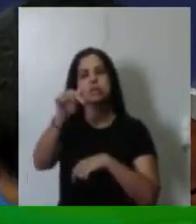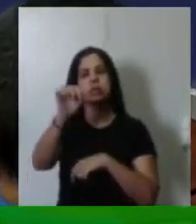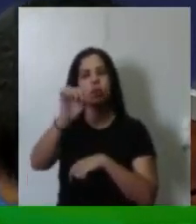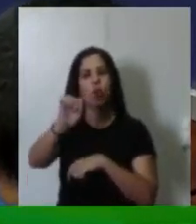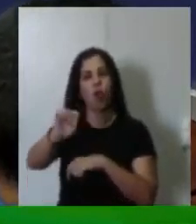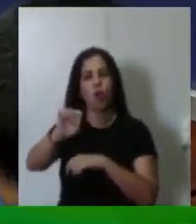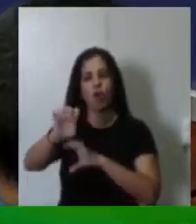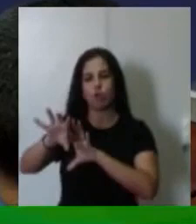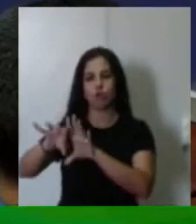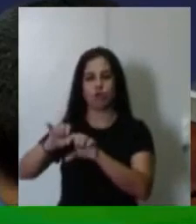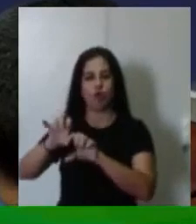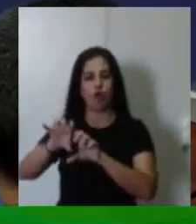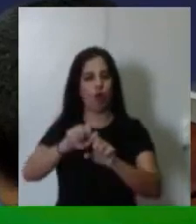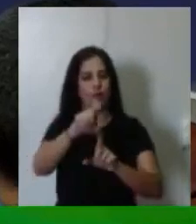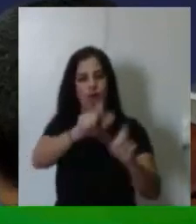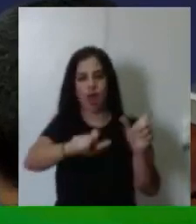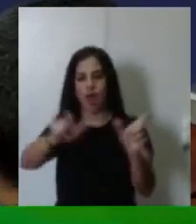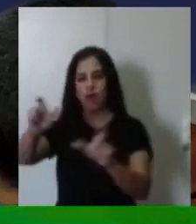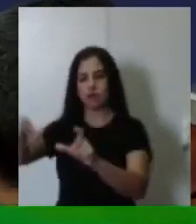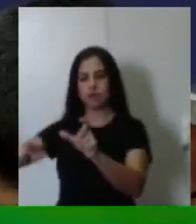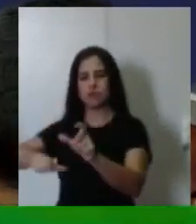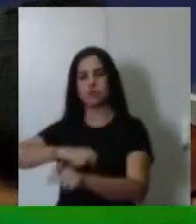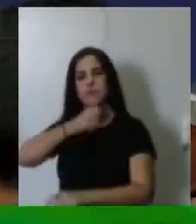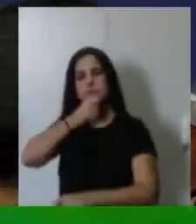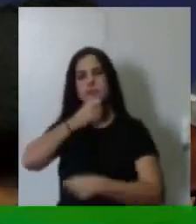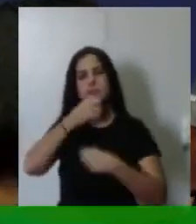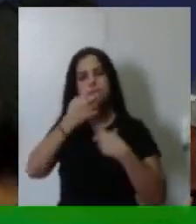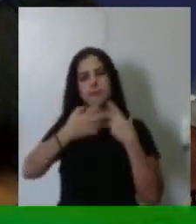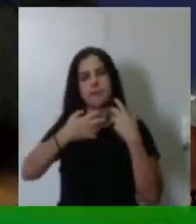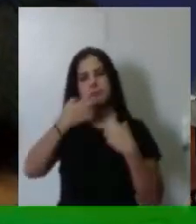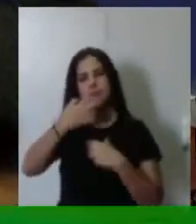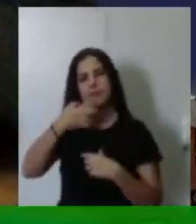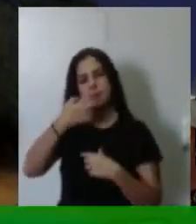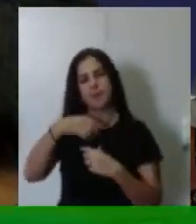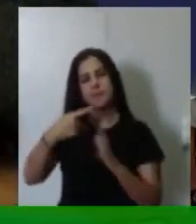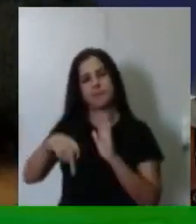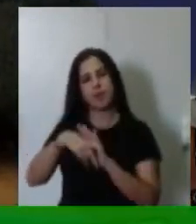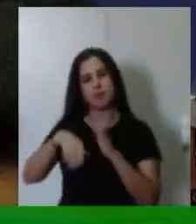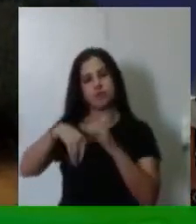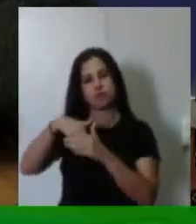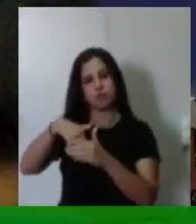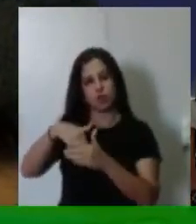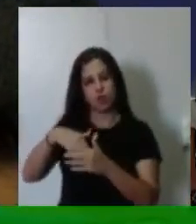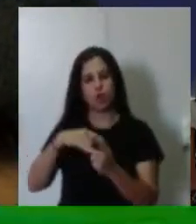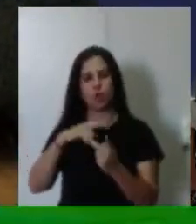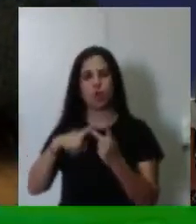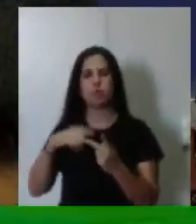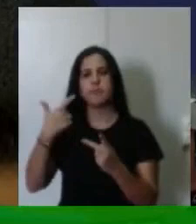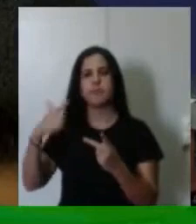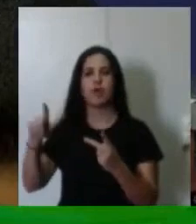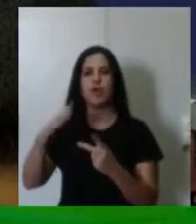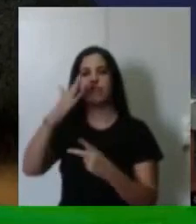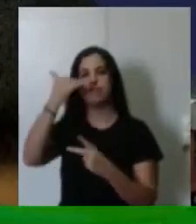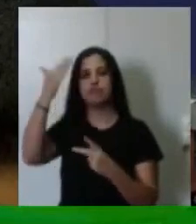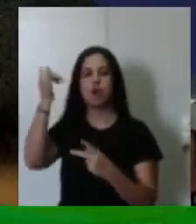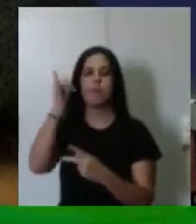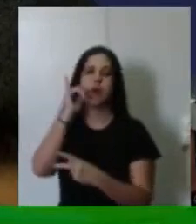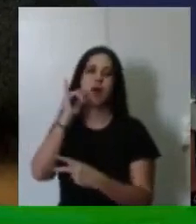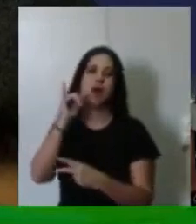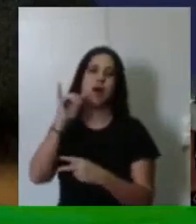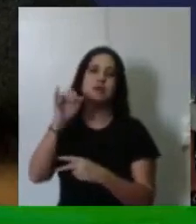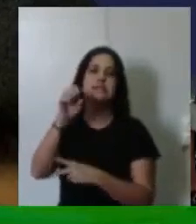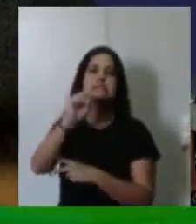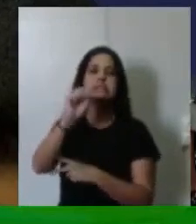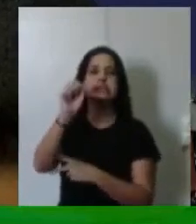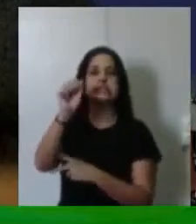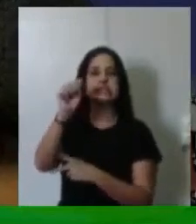depois de conquistar a fama e as condições financeiras para Santana do Ipanema para ser solidário,